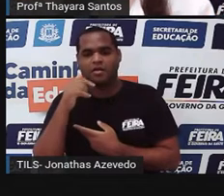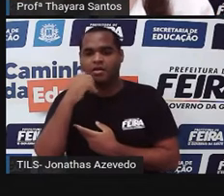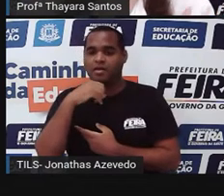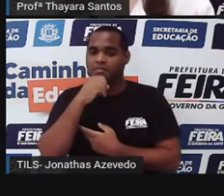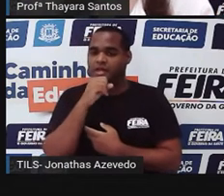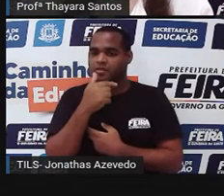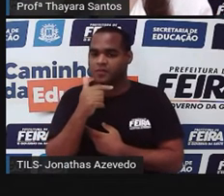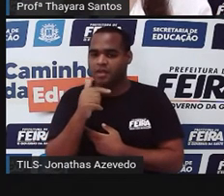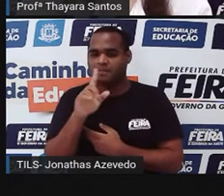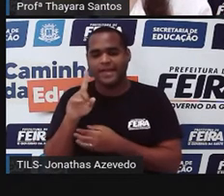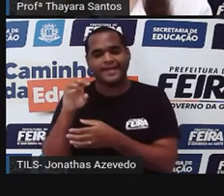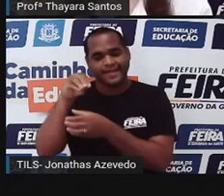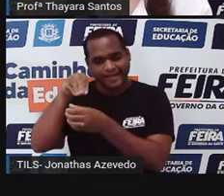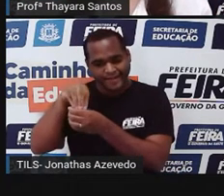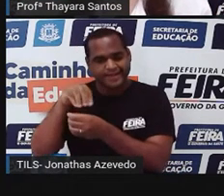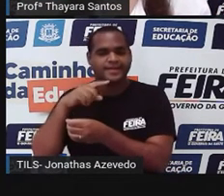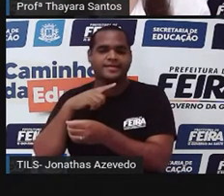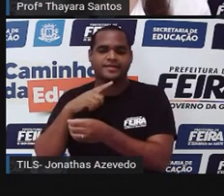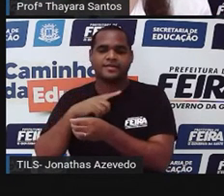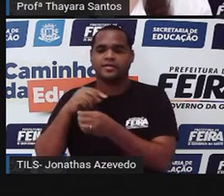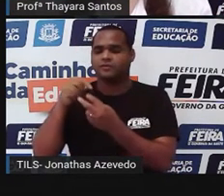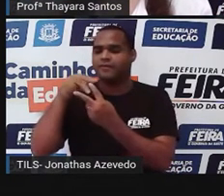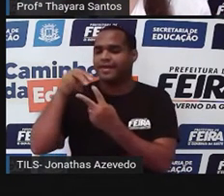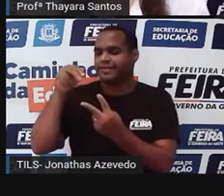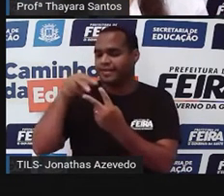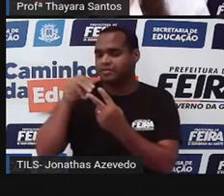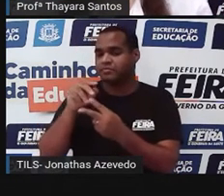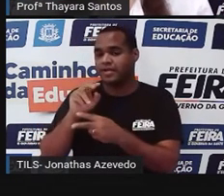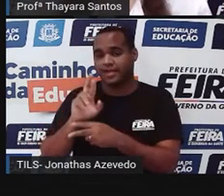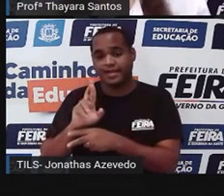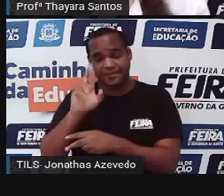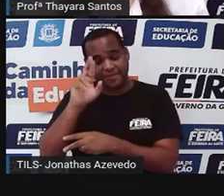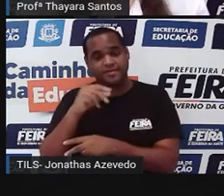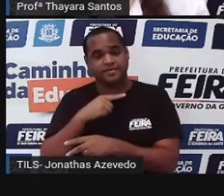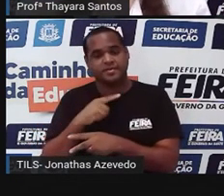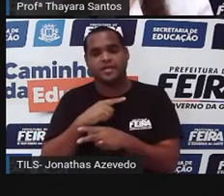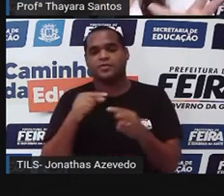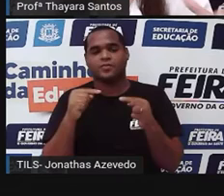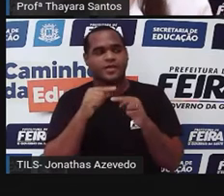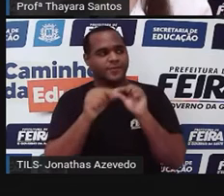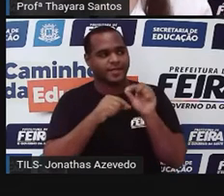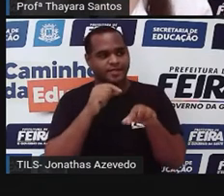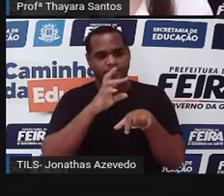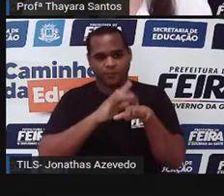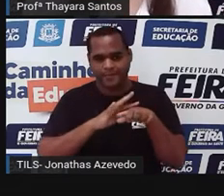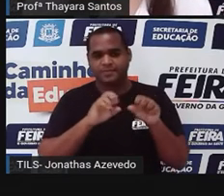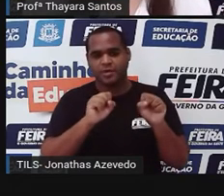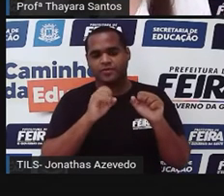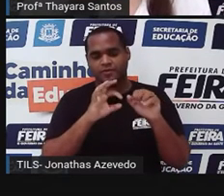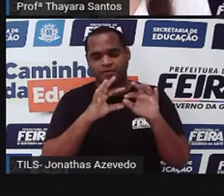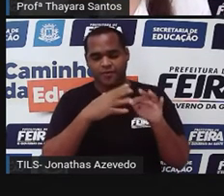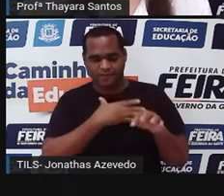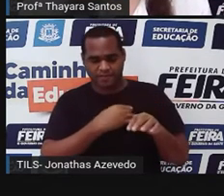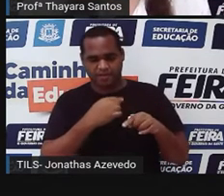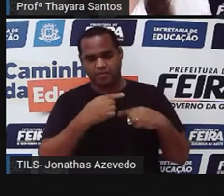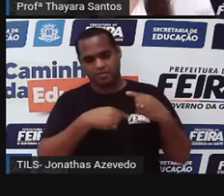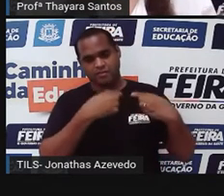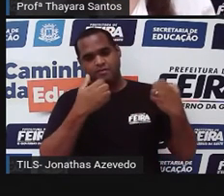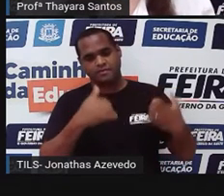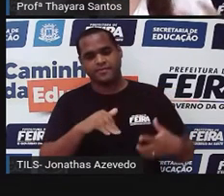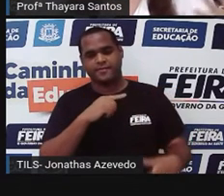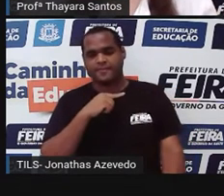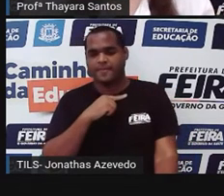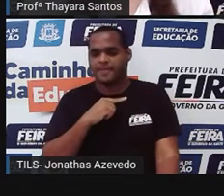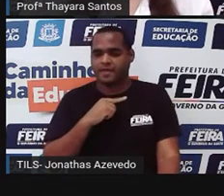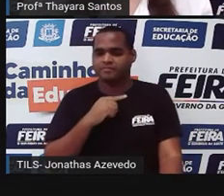carregam ali aquele alelo que é responsável por causar aquela doença, os filhos têm a maior chance de tê-la. Como é o